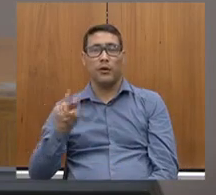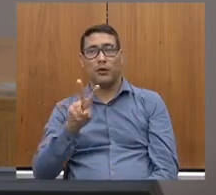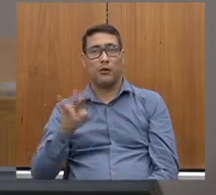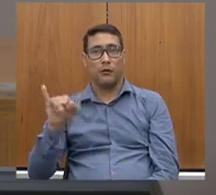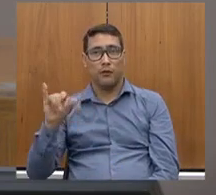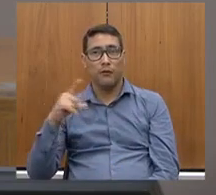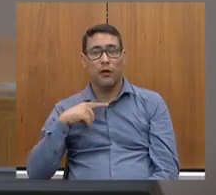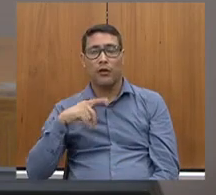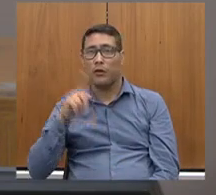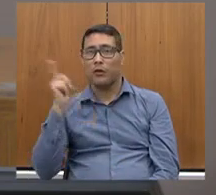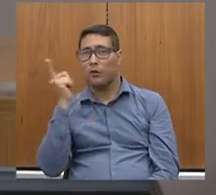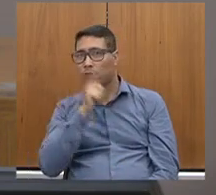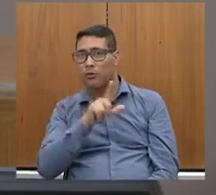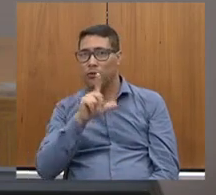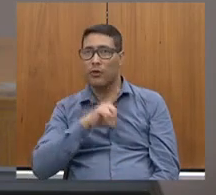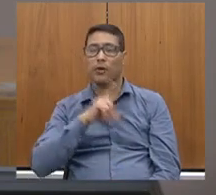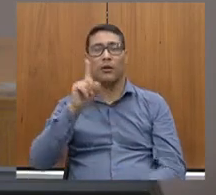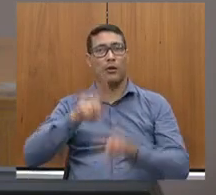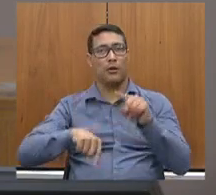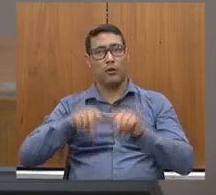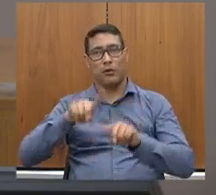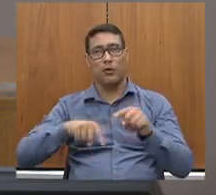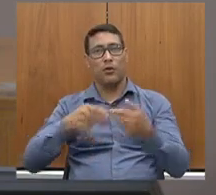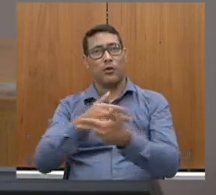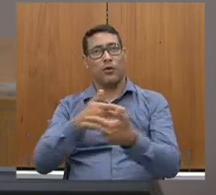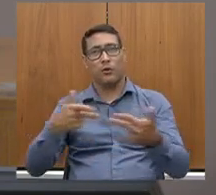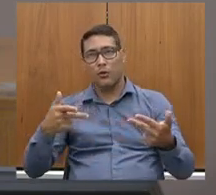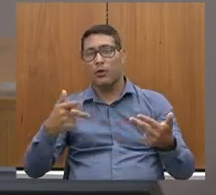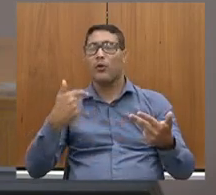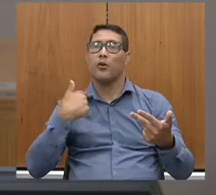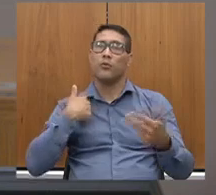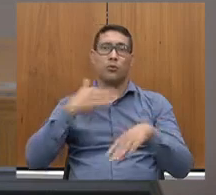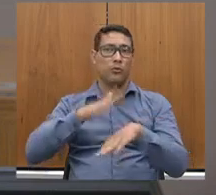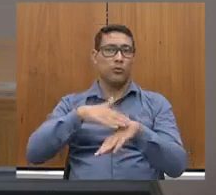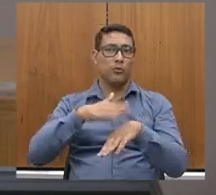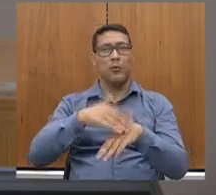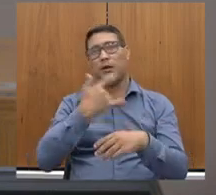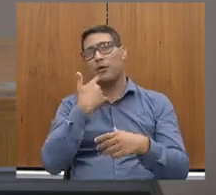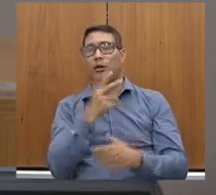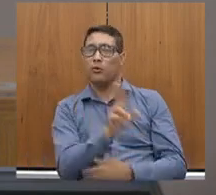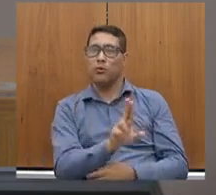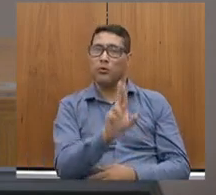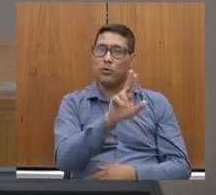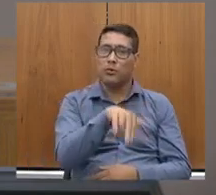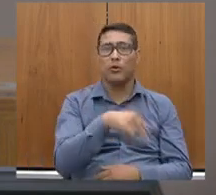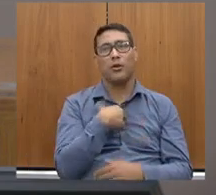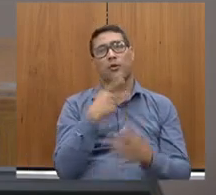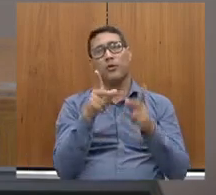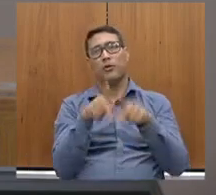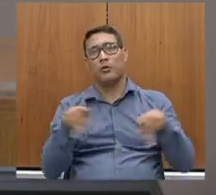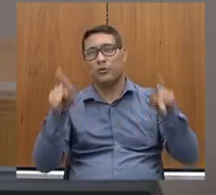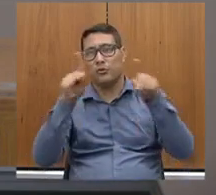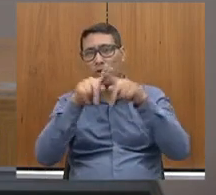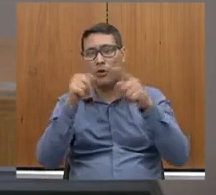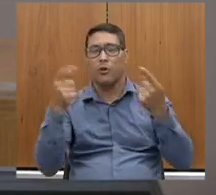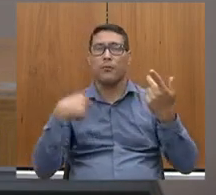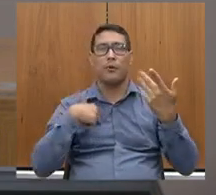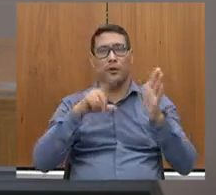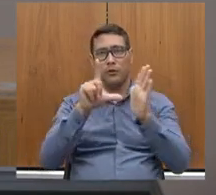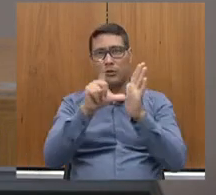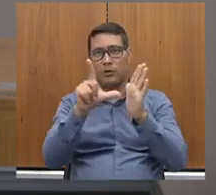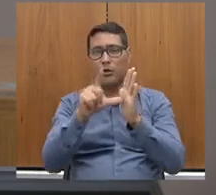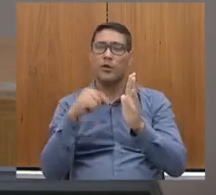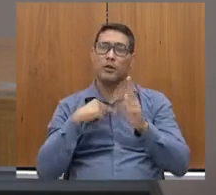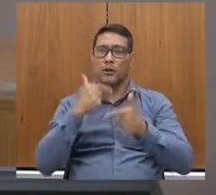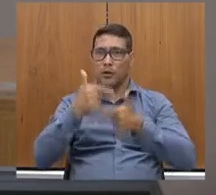conseguir os recursos a partir da exploração comercial, shopping centers, lojas, serviços para